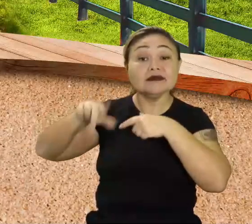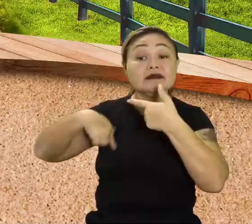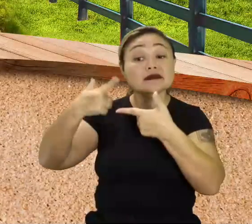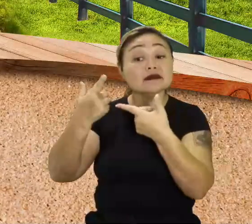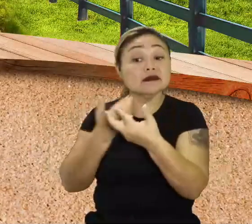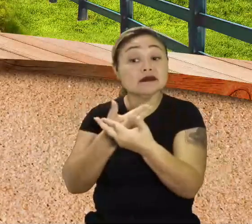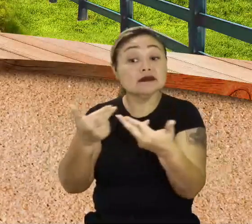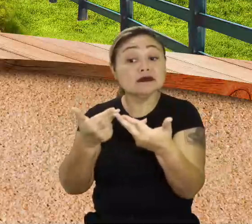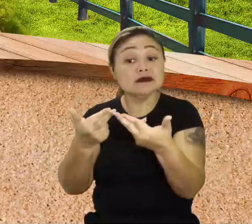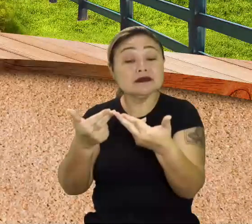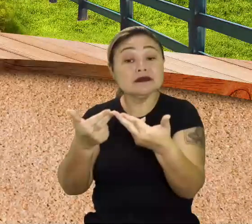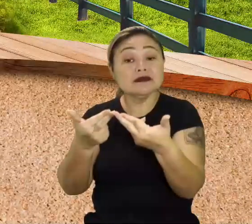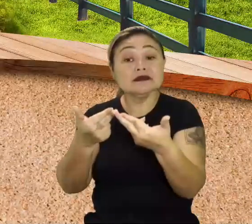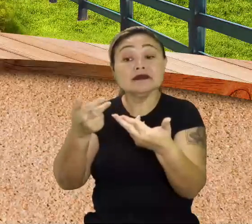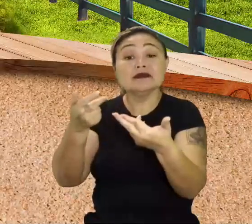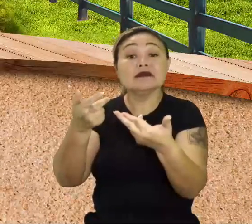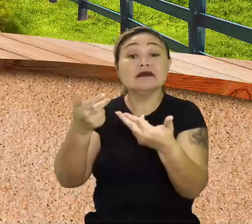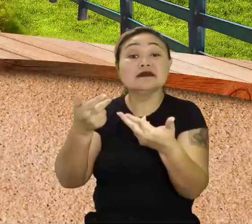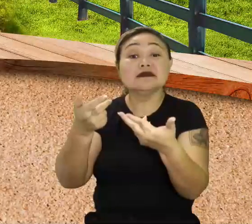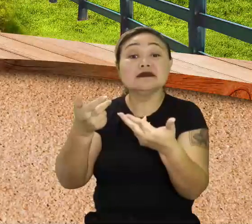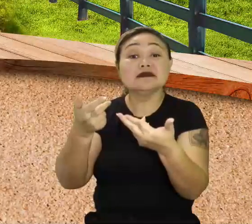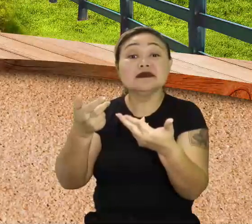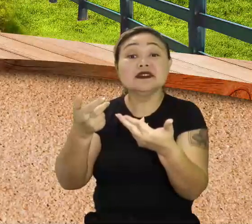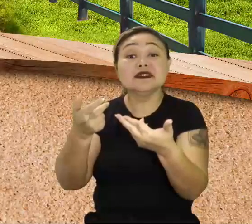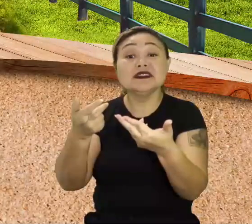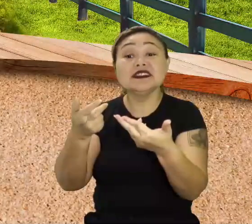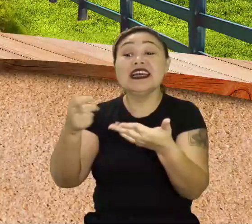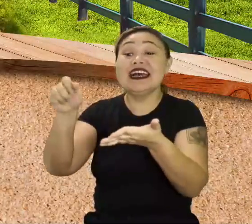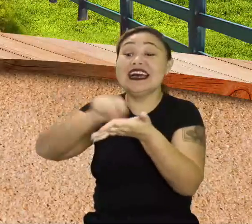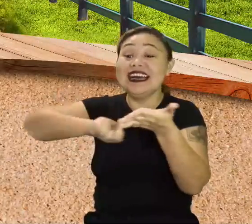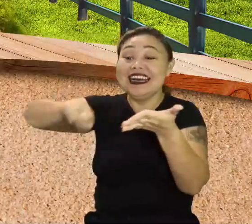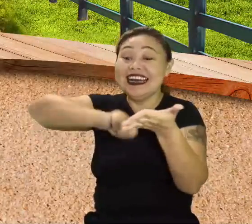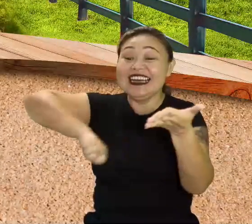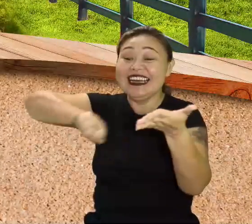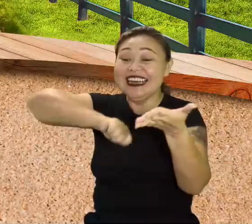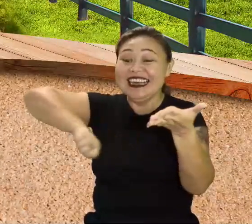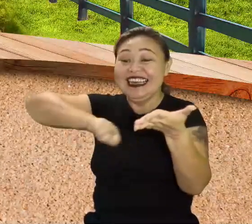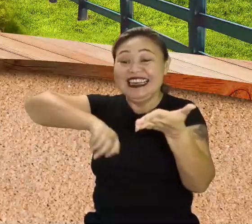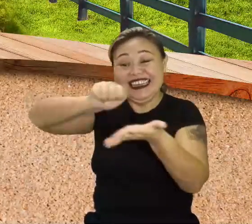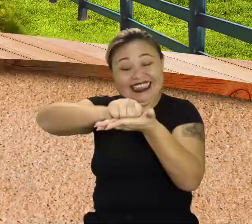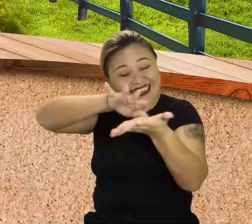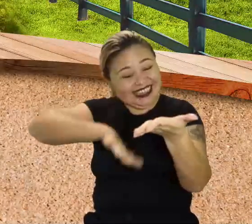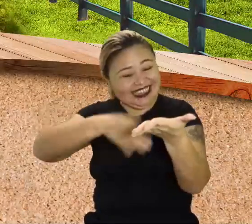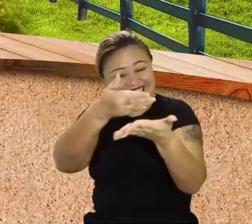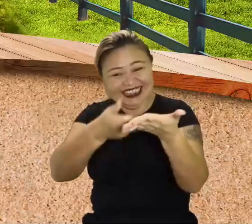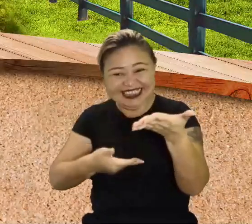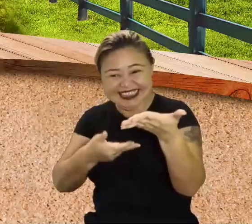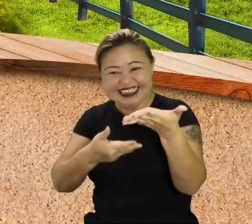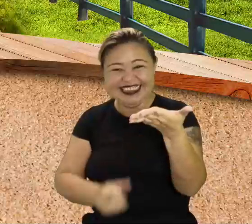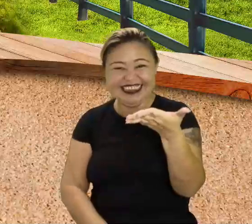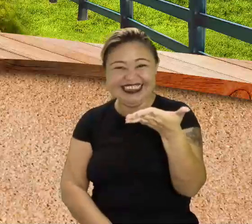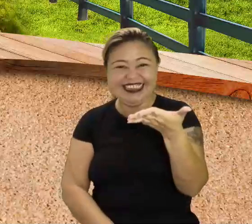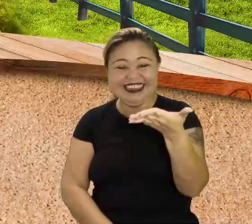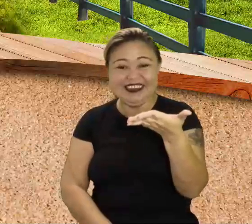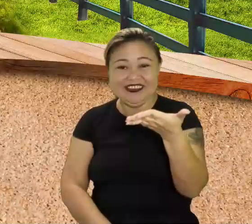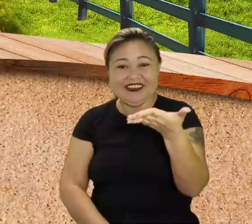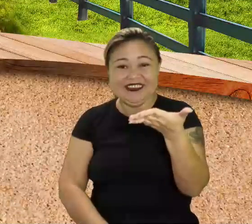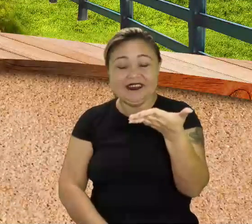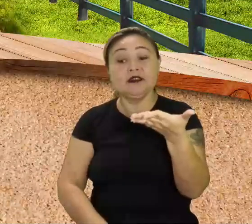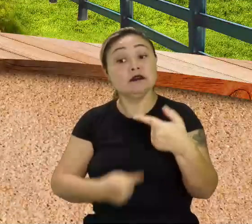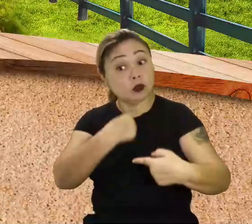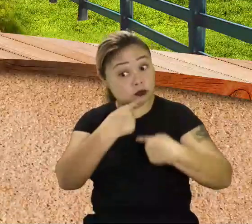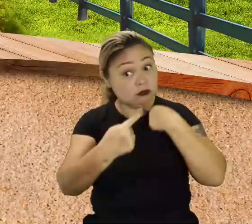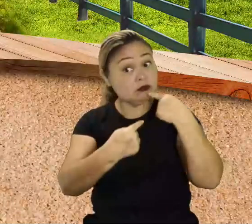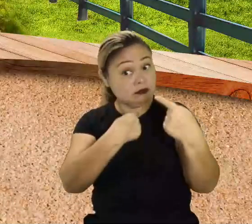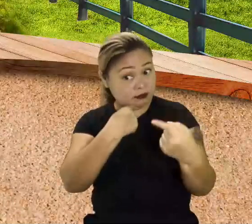Do que gente? Da corres. Que processo de produção vamos corrigir. Corrigir as atividades. E tirar